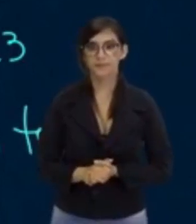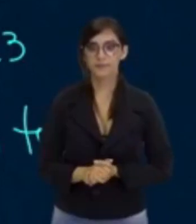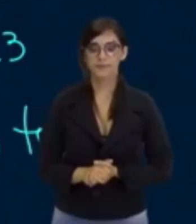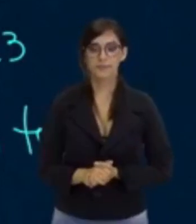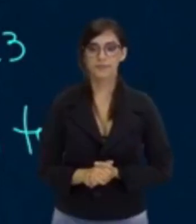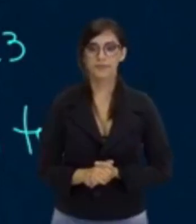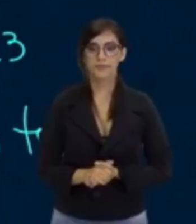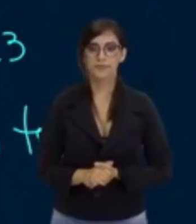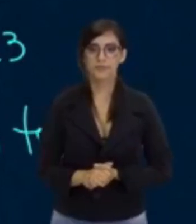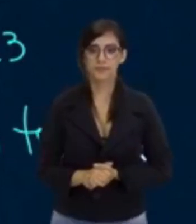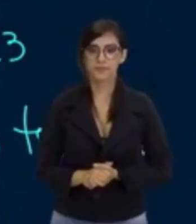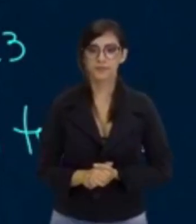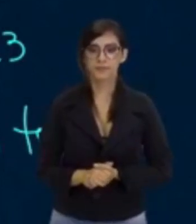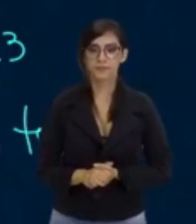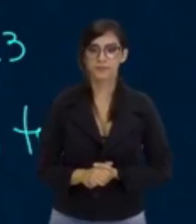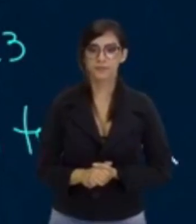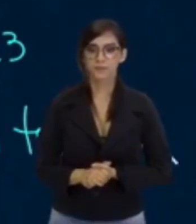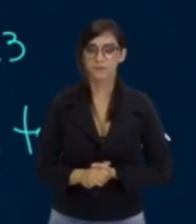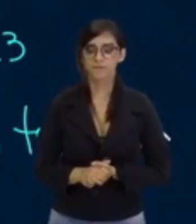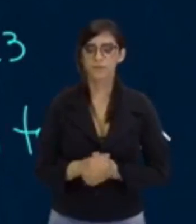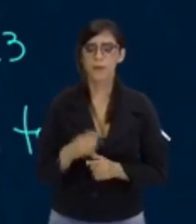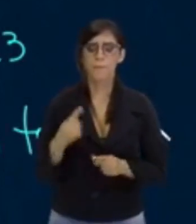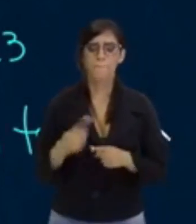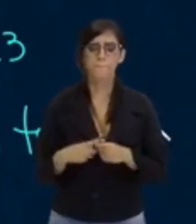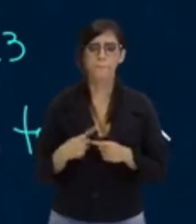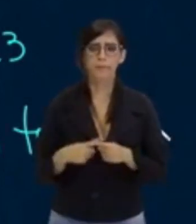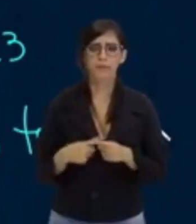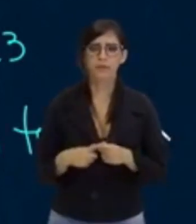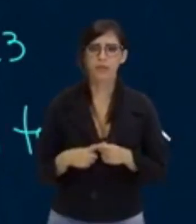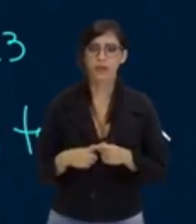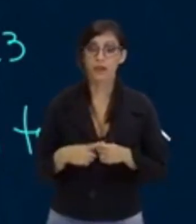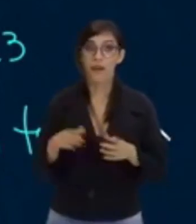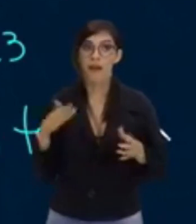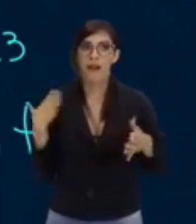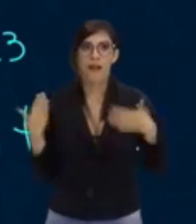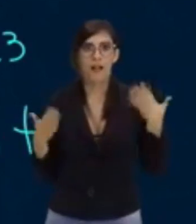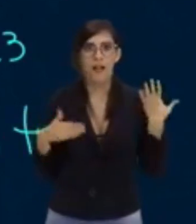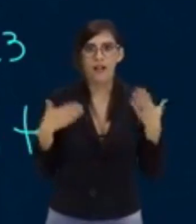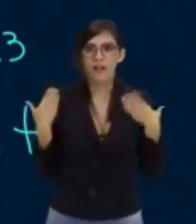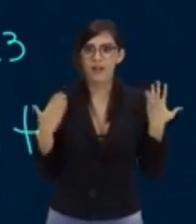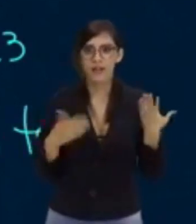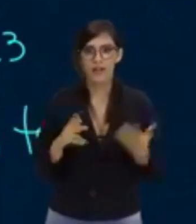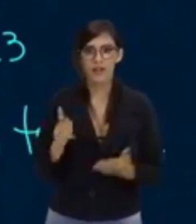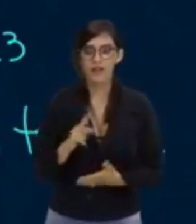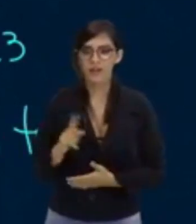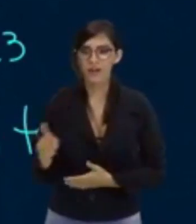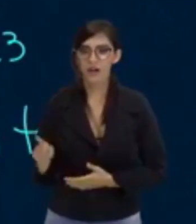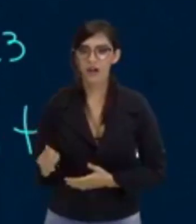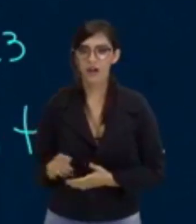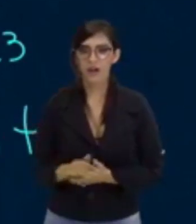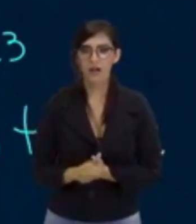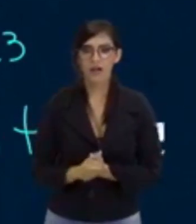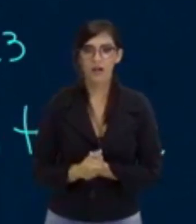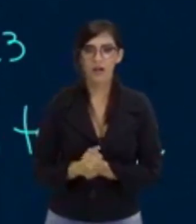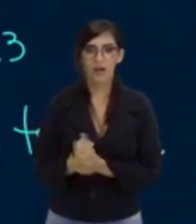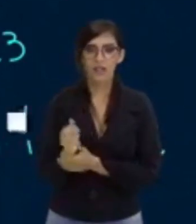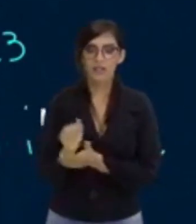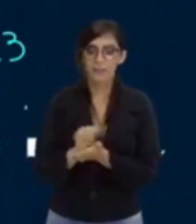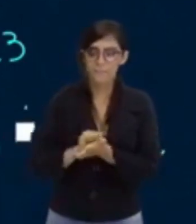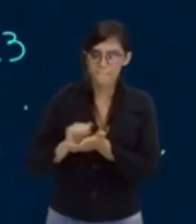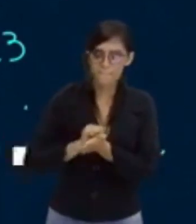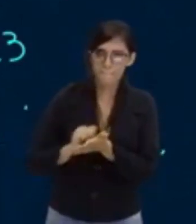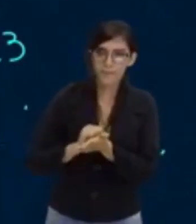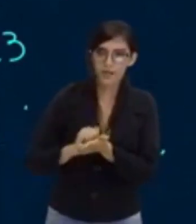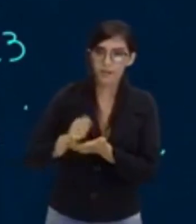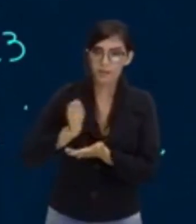raiz. Por que que era só alegria, professor? Deixa eu até apagar aqui, ó. Deixa eu apagar aqui, eu vou escrever aqui do lado pra ti, ó. Vou escrever aqui